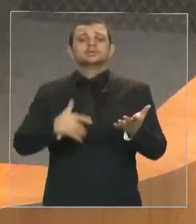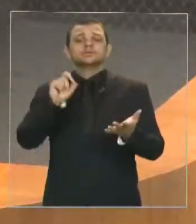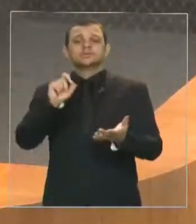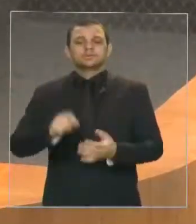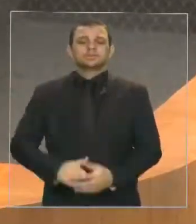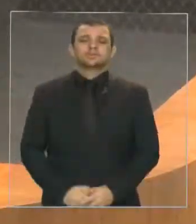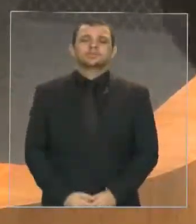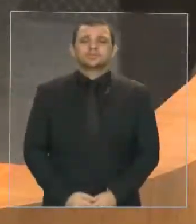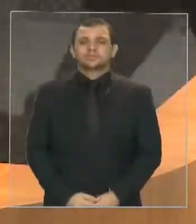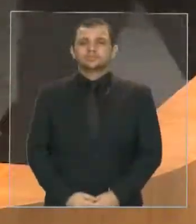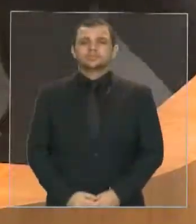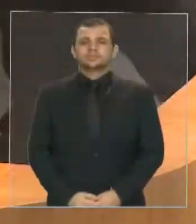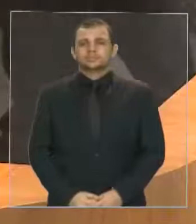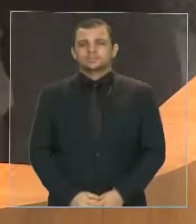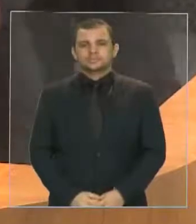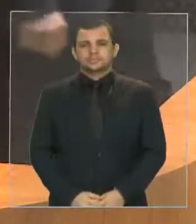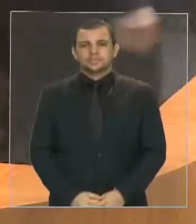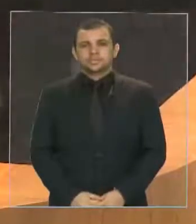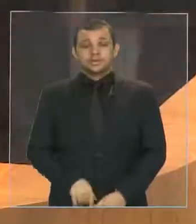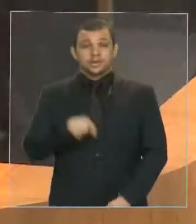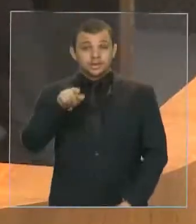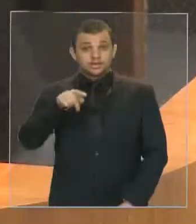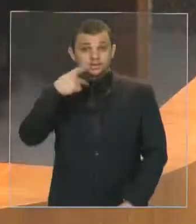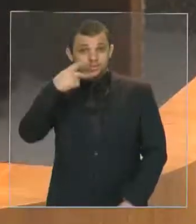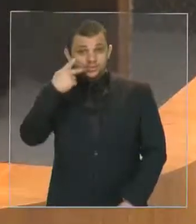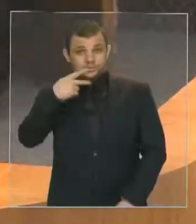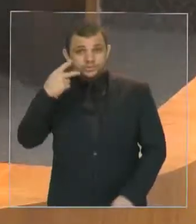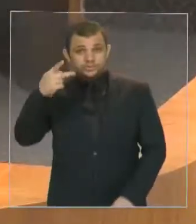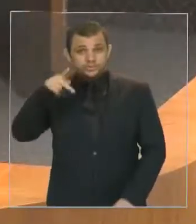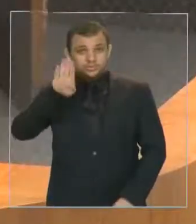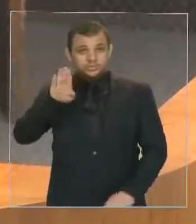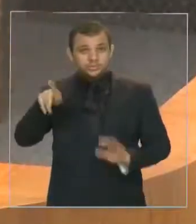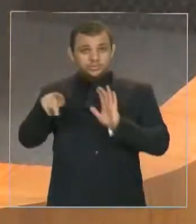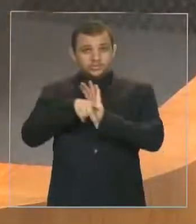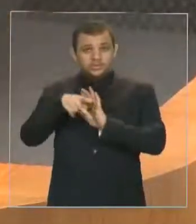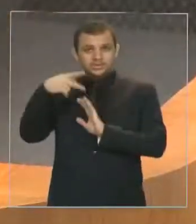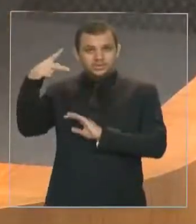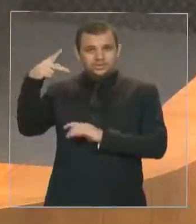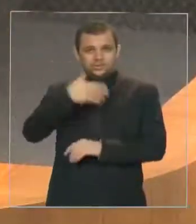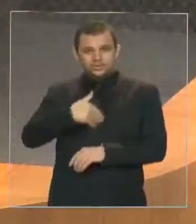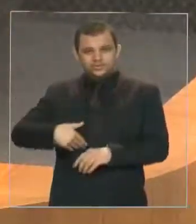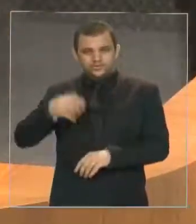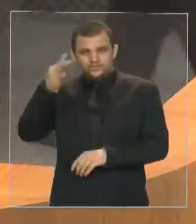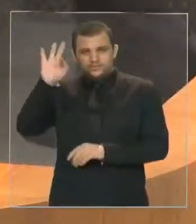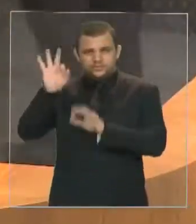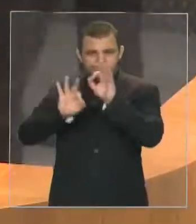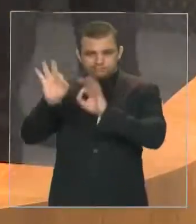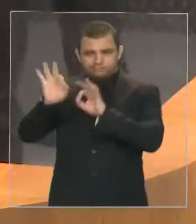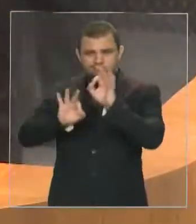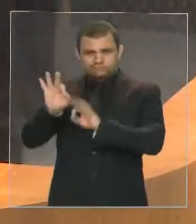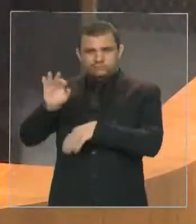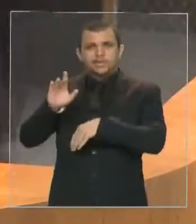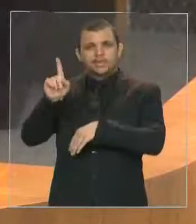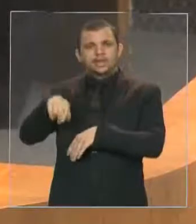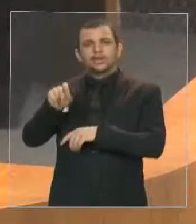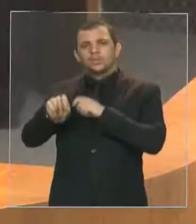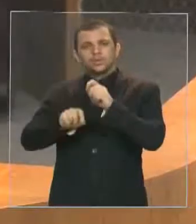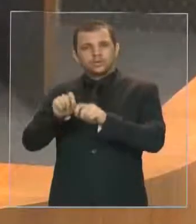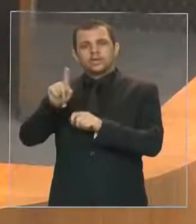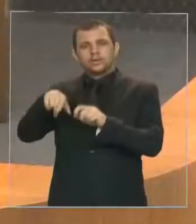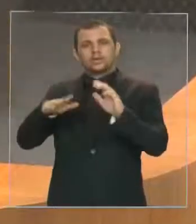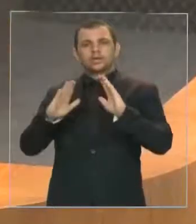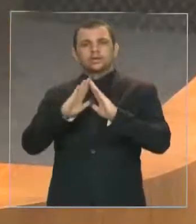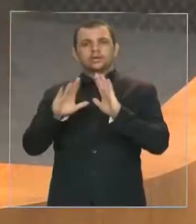esta política pública desenvolvida pelo governo federal, que é a Casa da Mulher Brasileira, tem por objetivo o